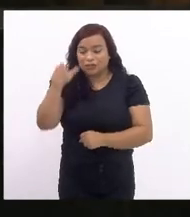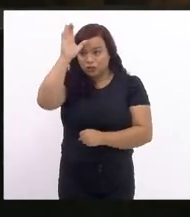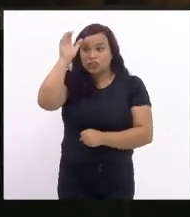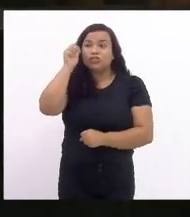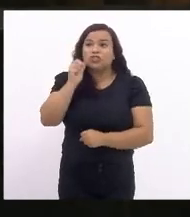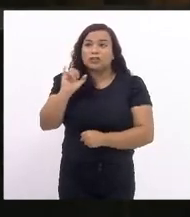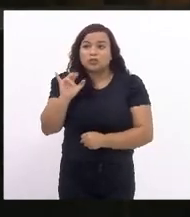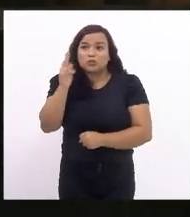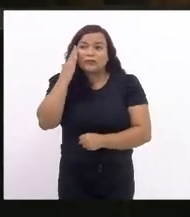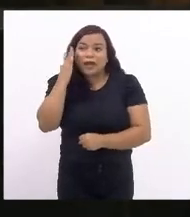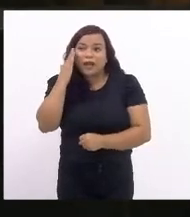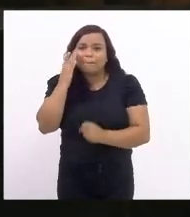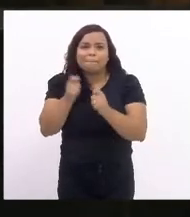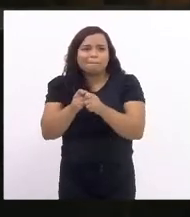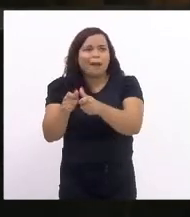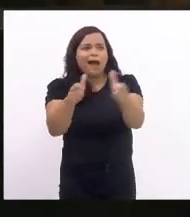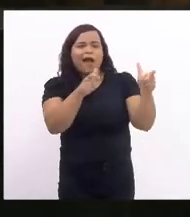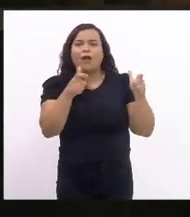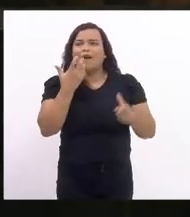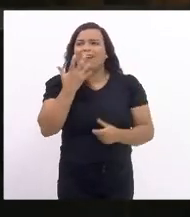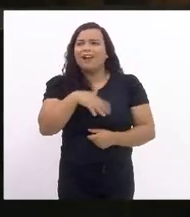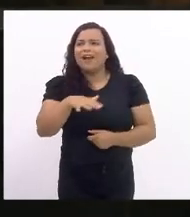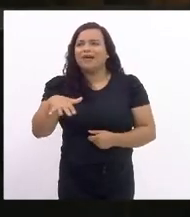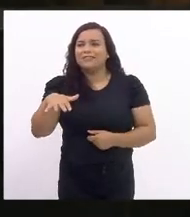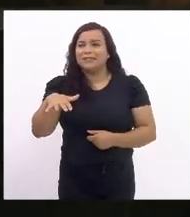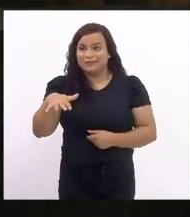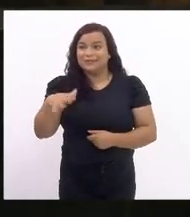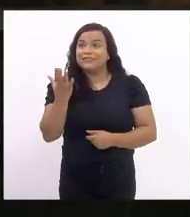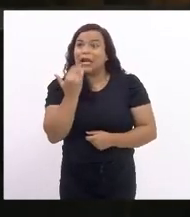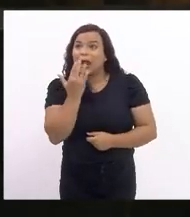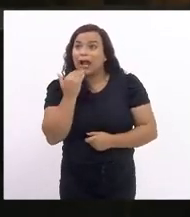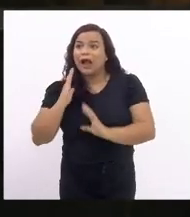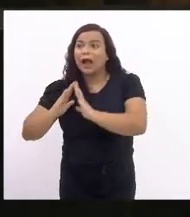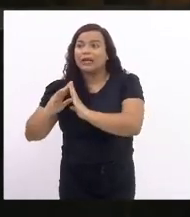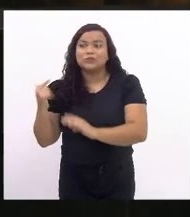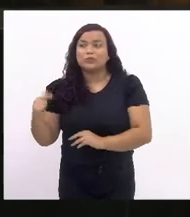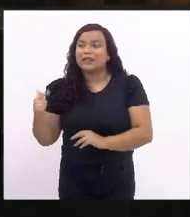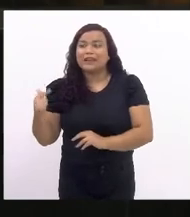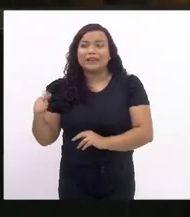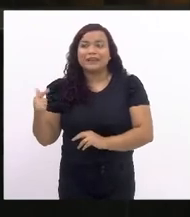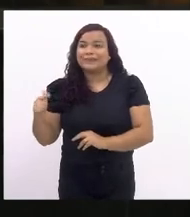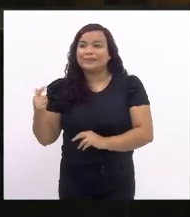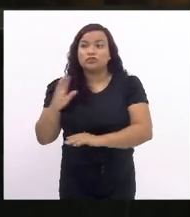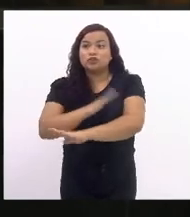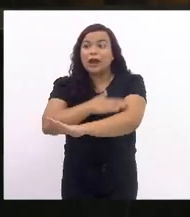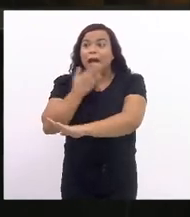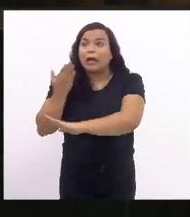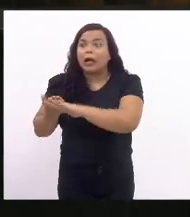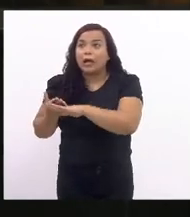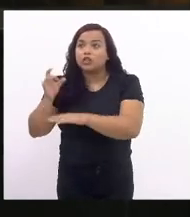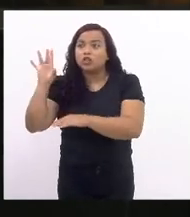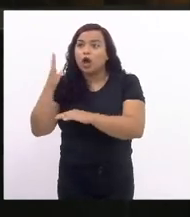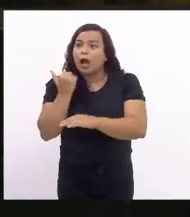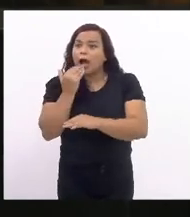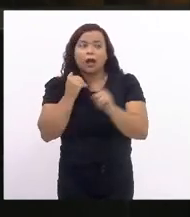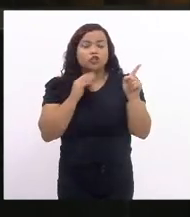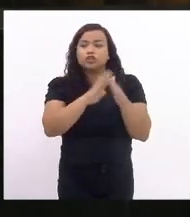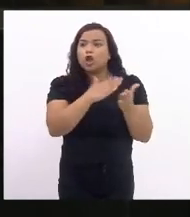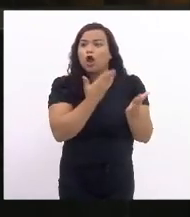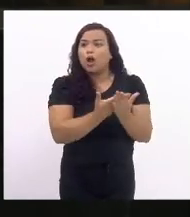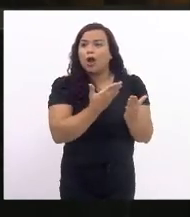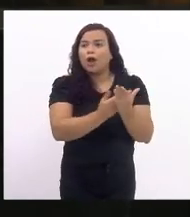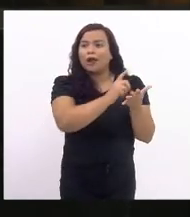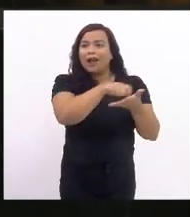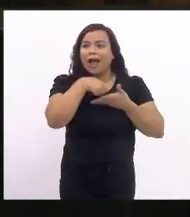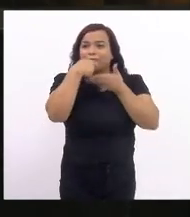muitas das nossas crianças, o único alimento do dia inteiro são aquelas que elas obtêm